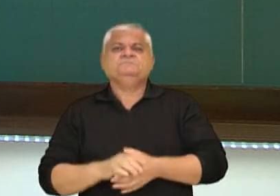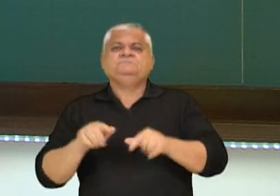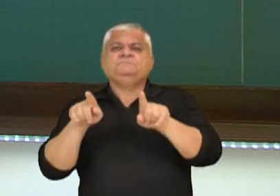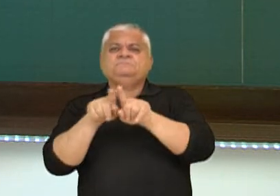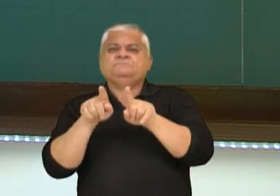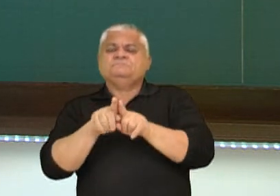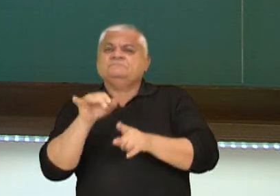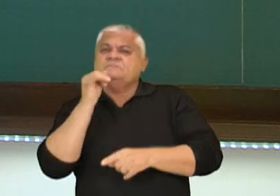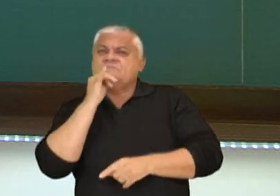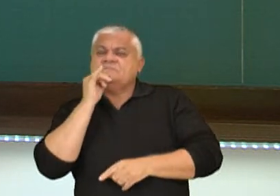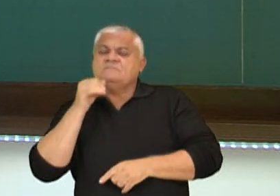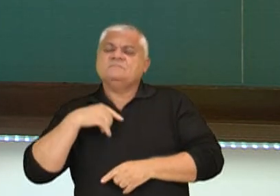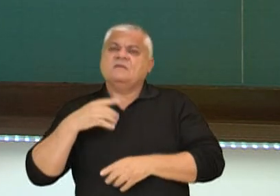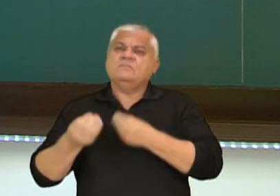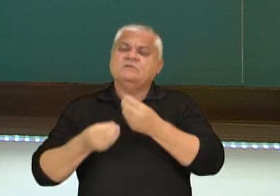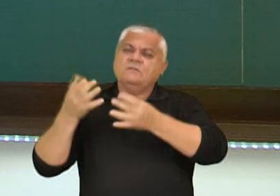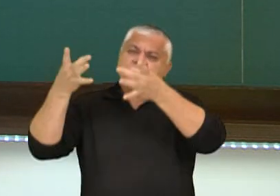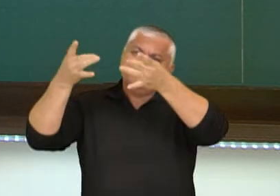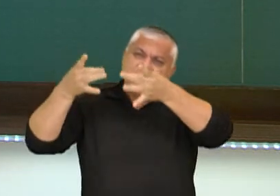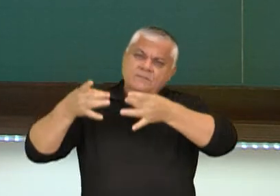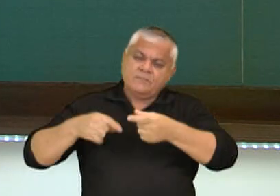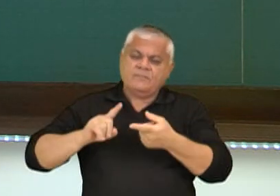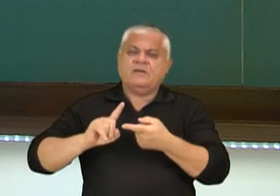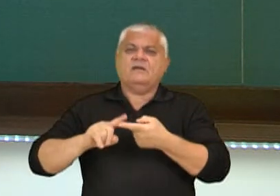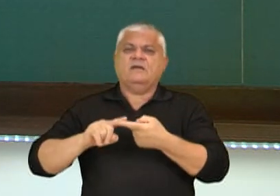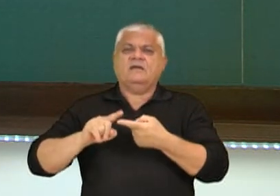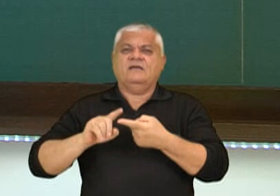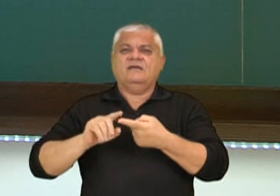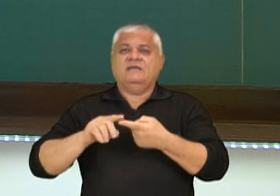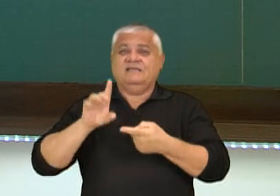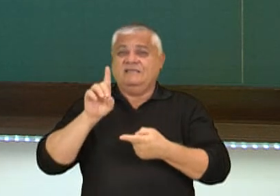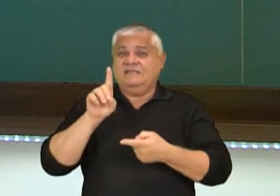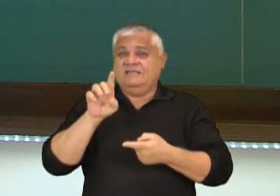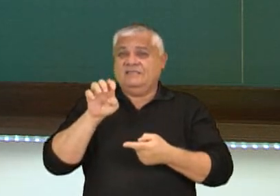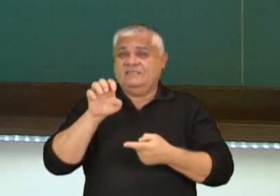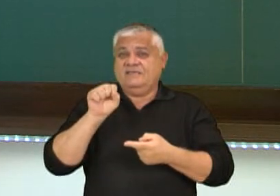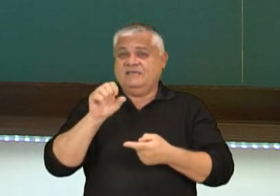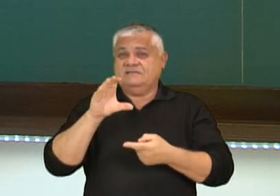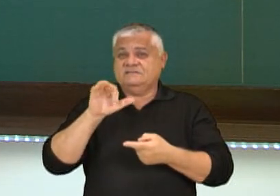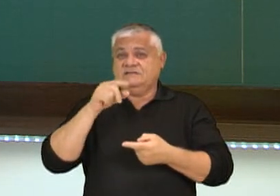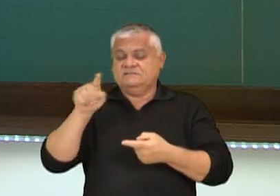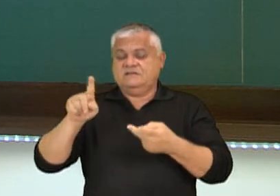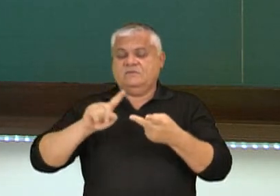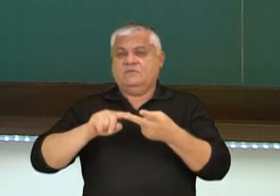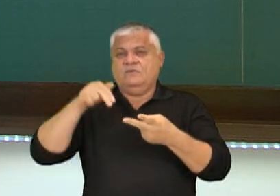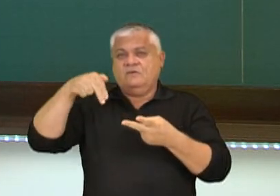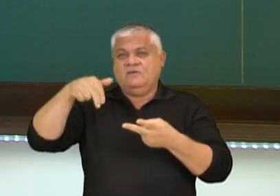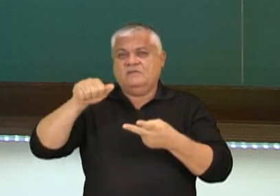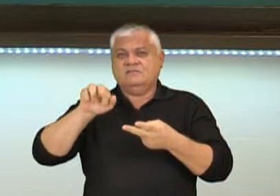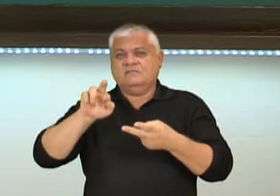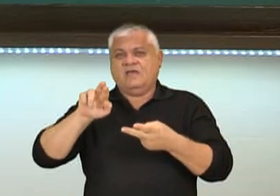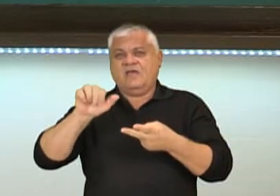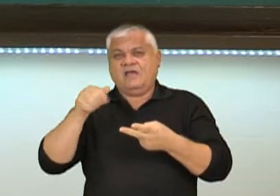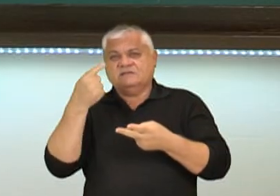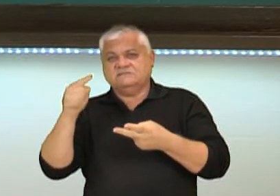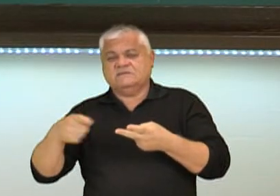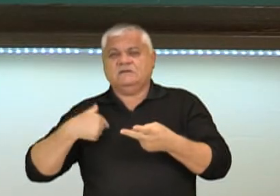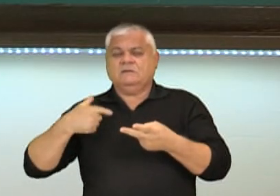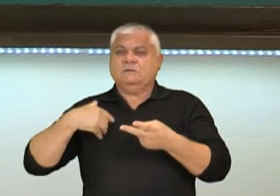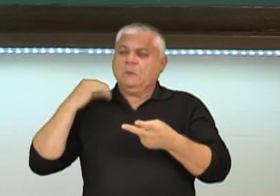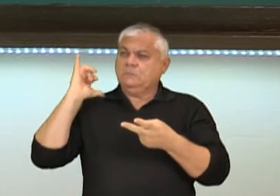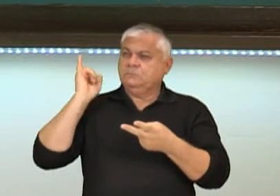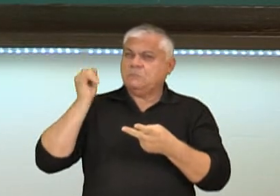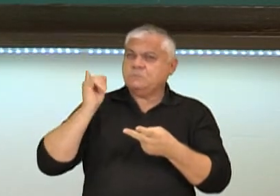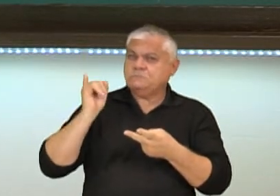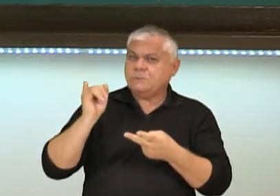costuma ter uma descrição e uma narração dentro da nossa reportagem. Tem a função social de tentar fazer a gente